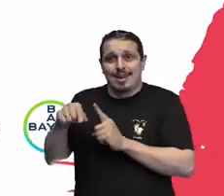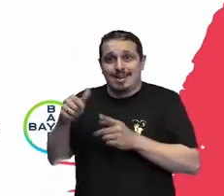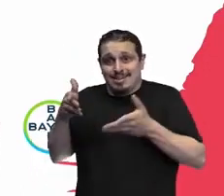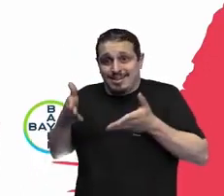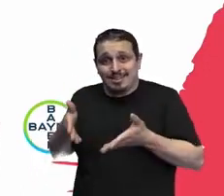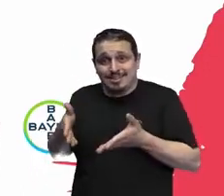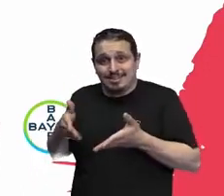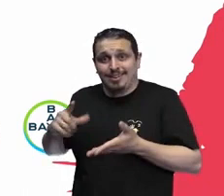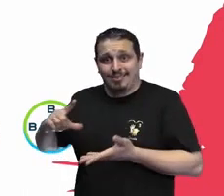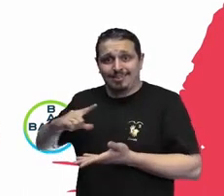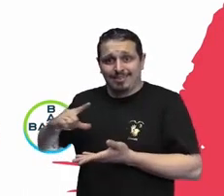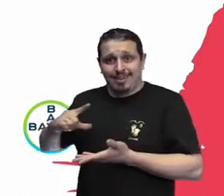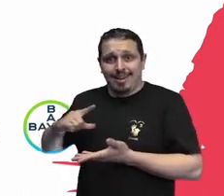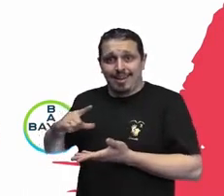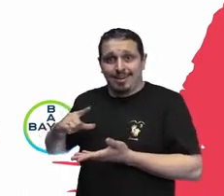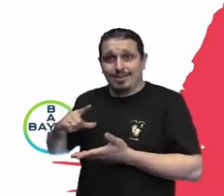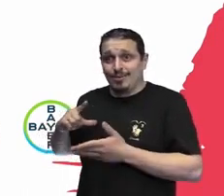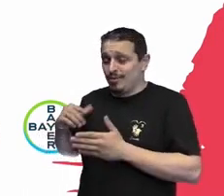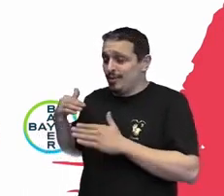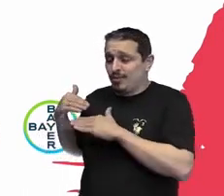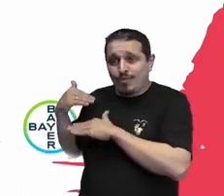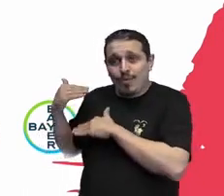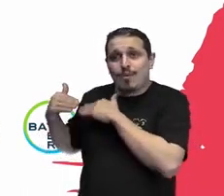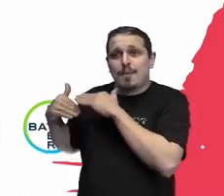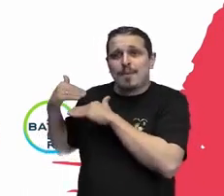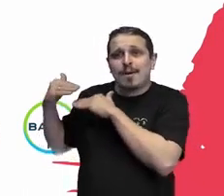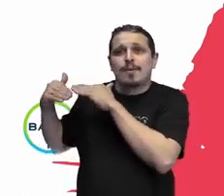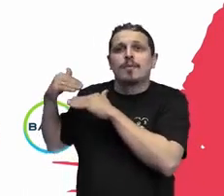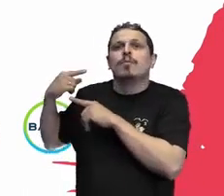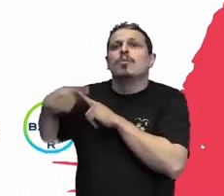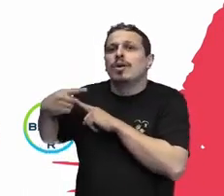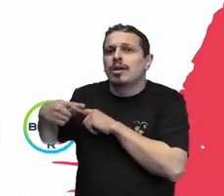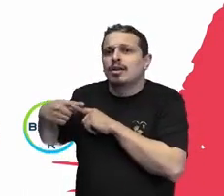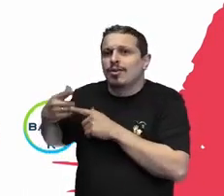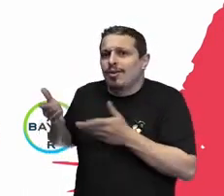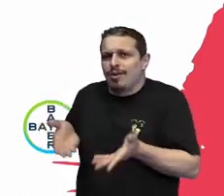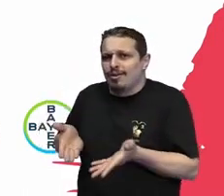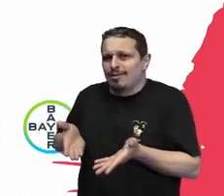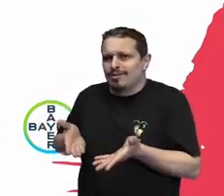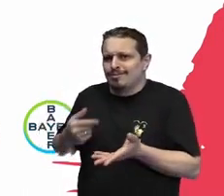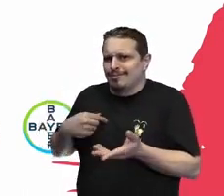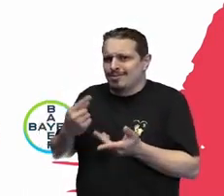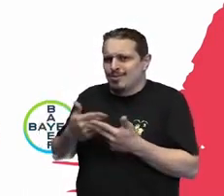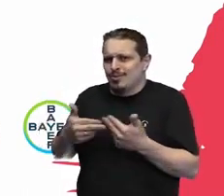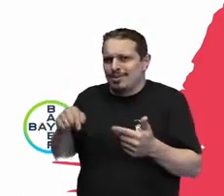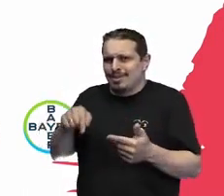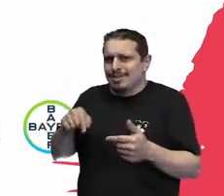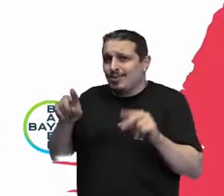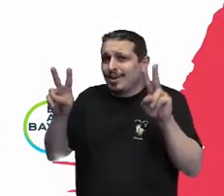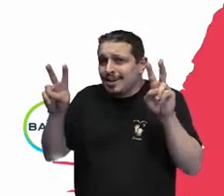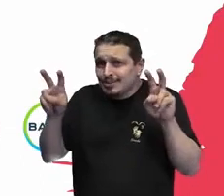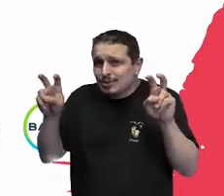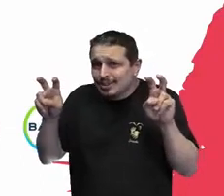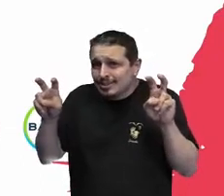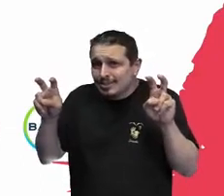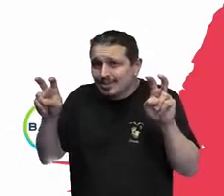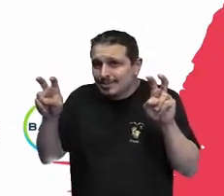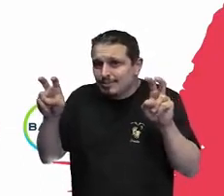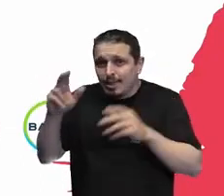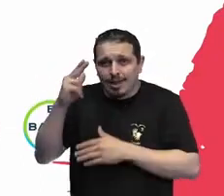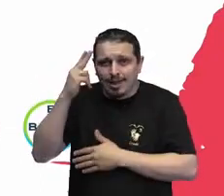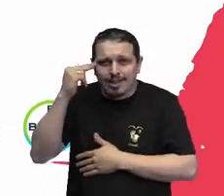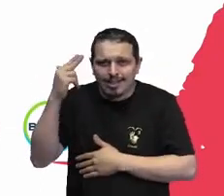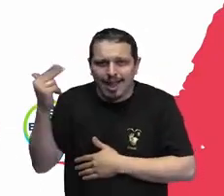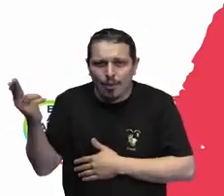evoluído o suficiente, talvez, para que esse tema fosse um tema já consolidado,